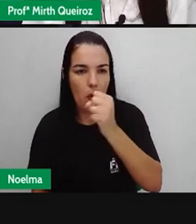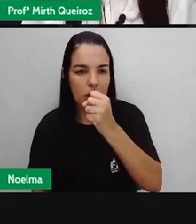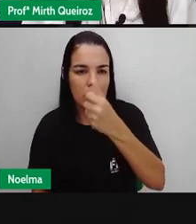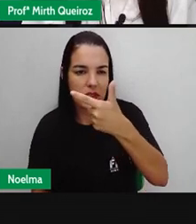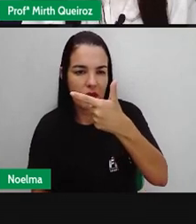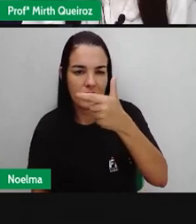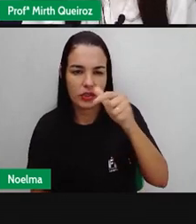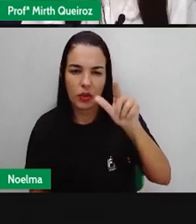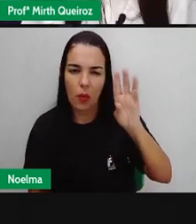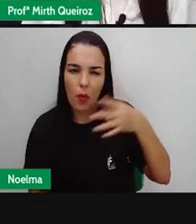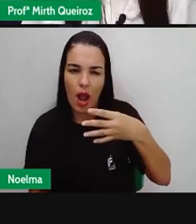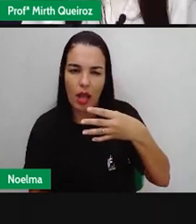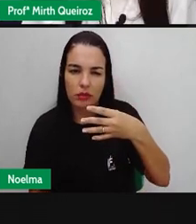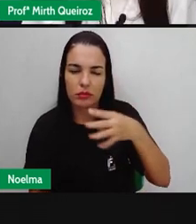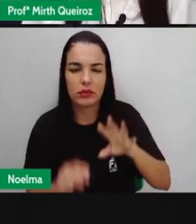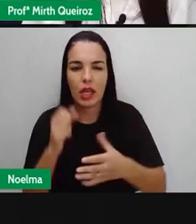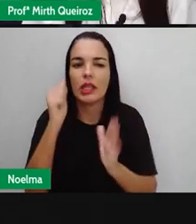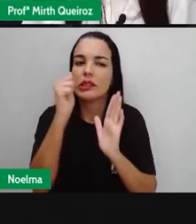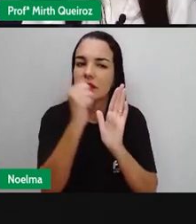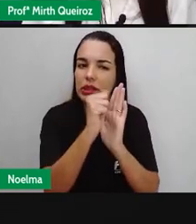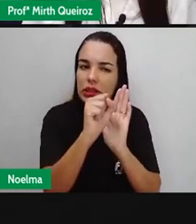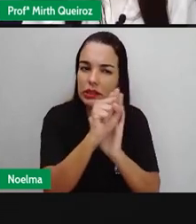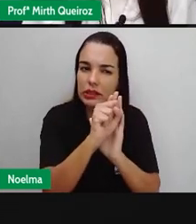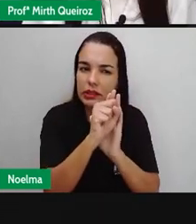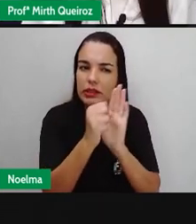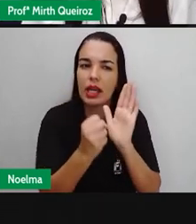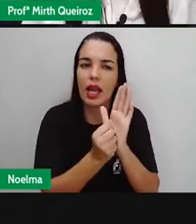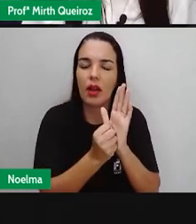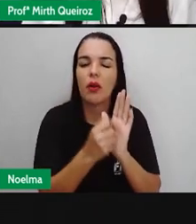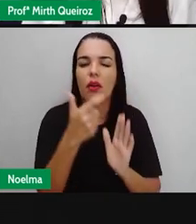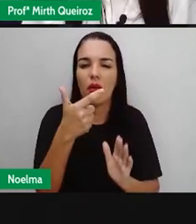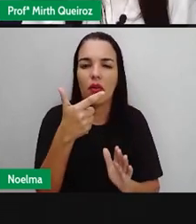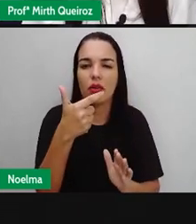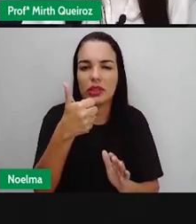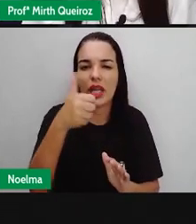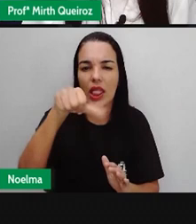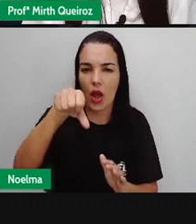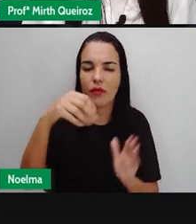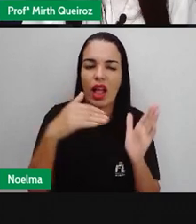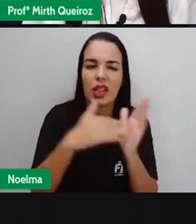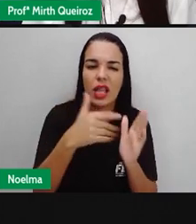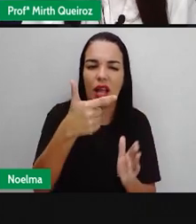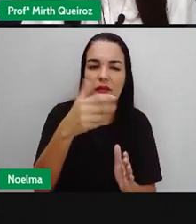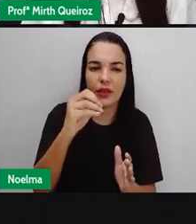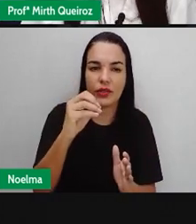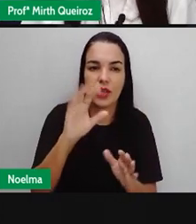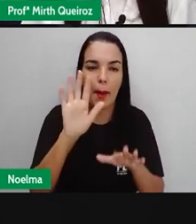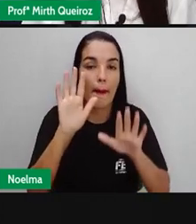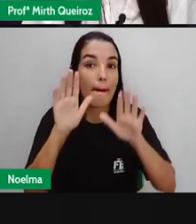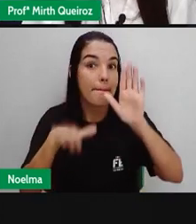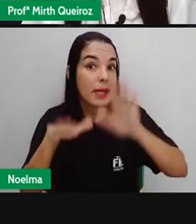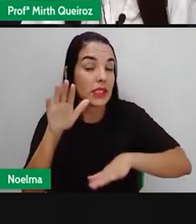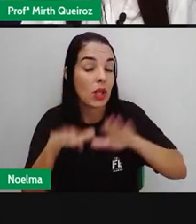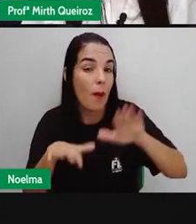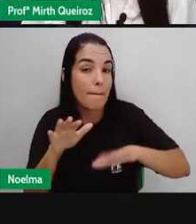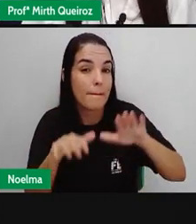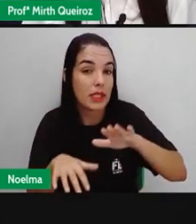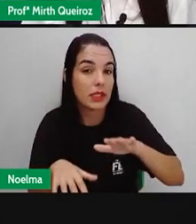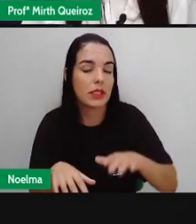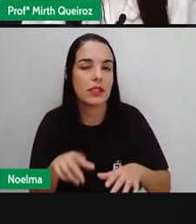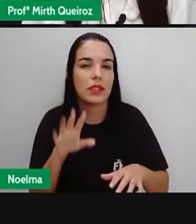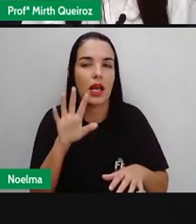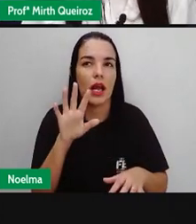XIX, e se estendeu ao longo do século XX. A maioria dos migrantes, ou imigrantes, porque